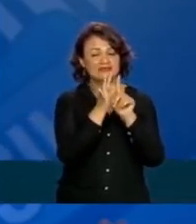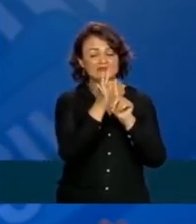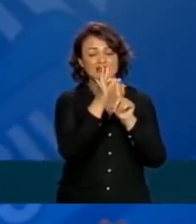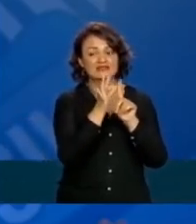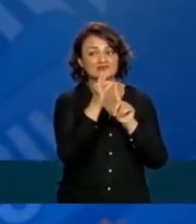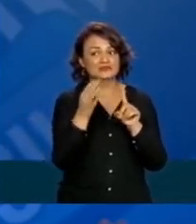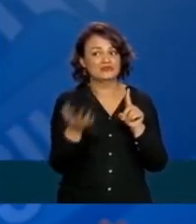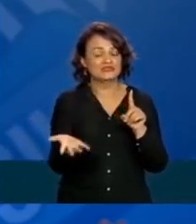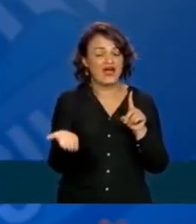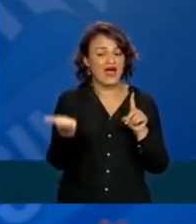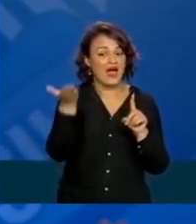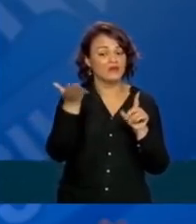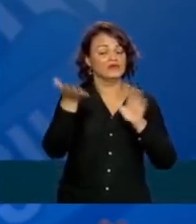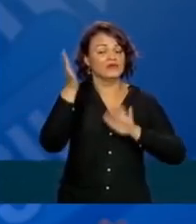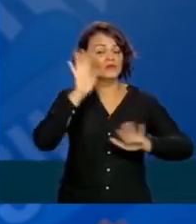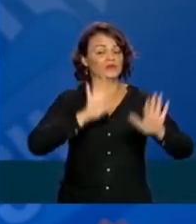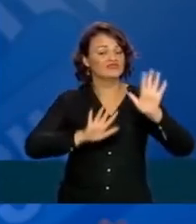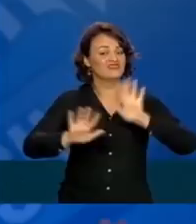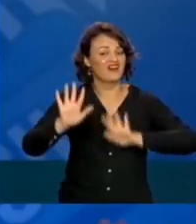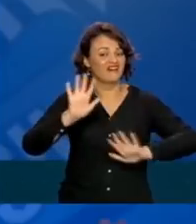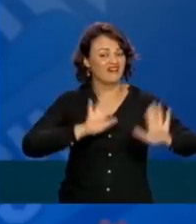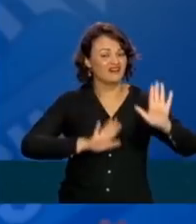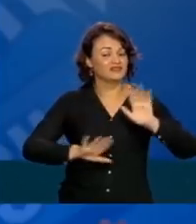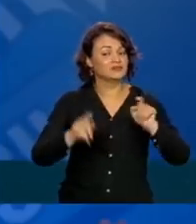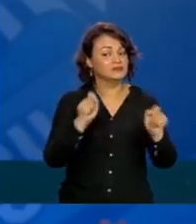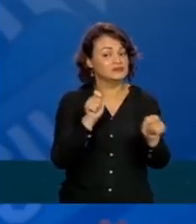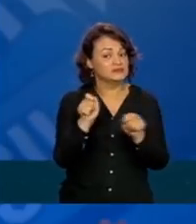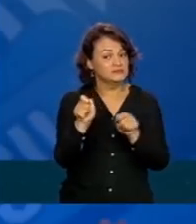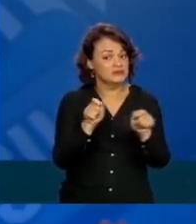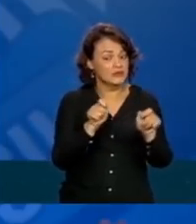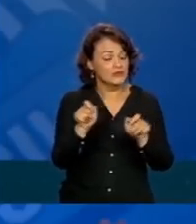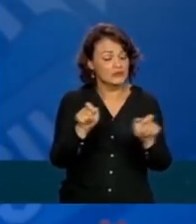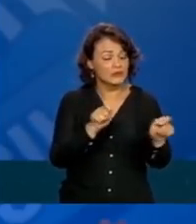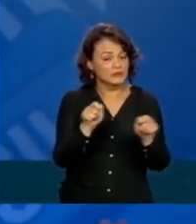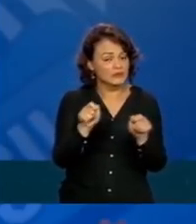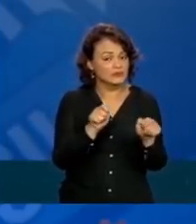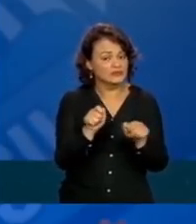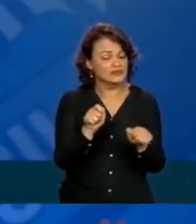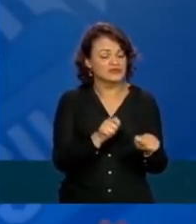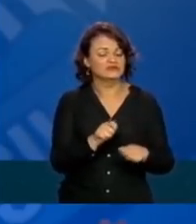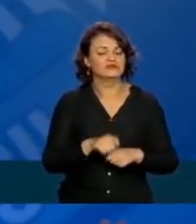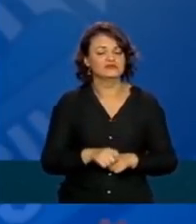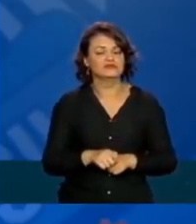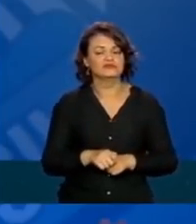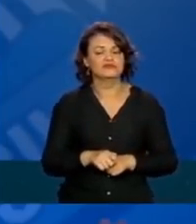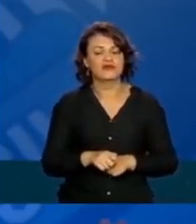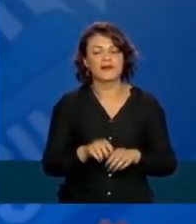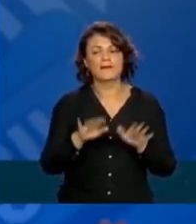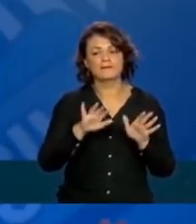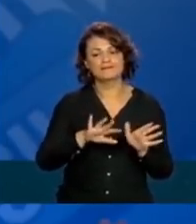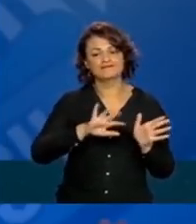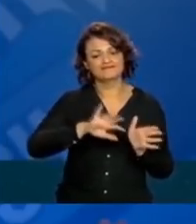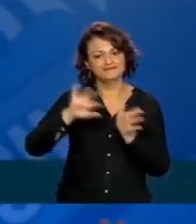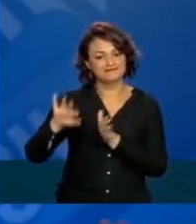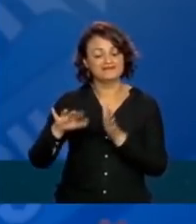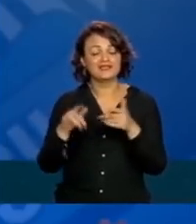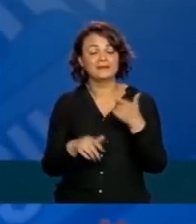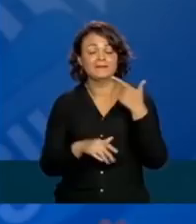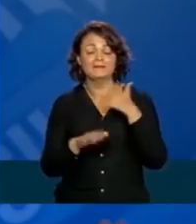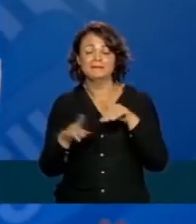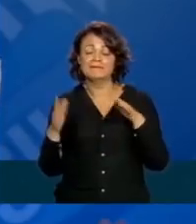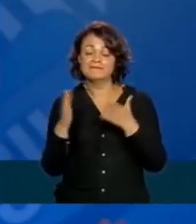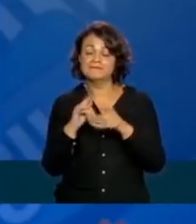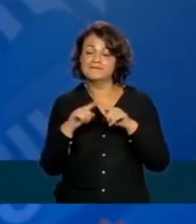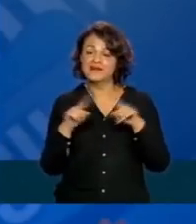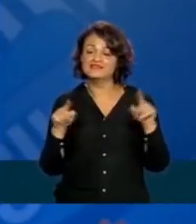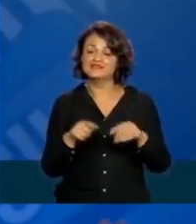muito elevada. Cuidado, segurem, segurem. E por outro lado, nós temos mais